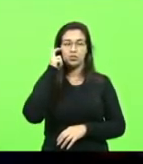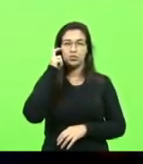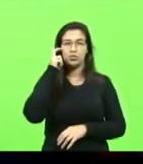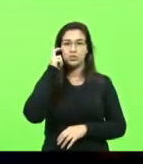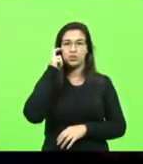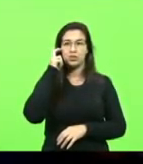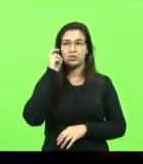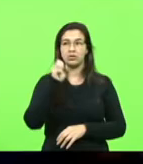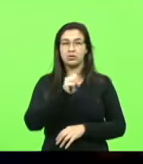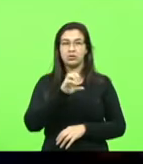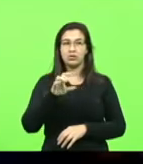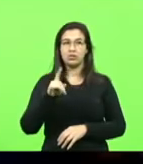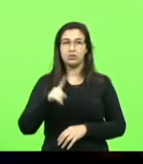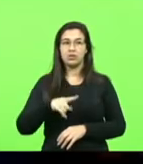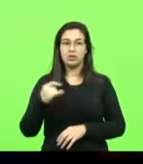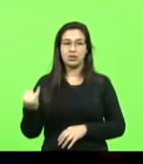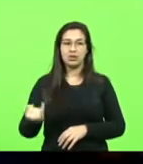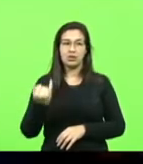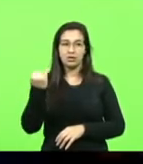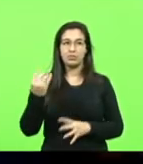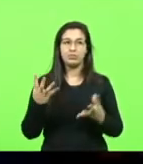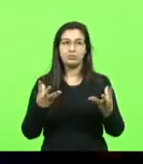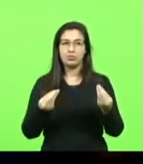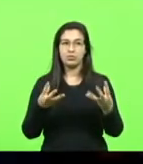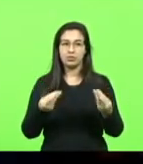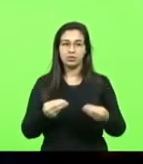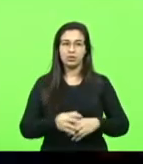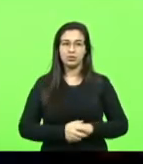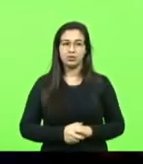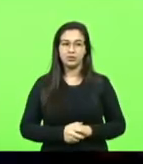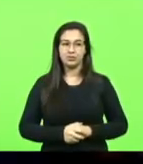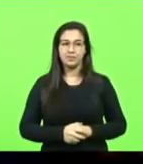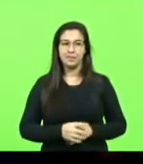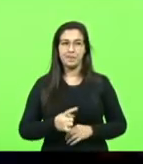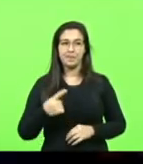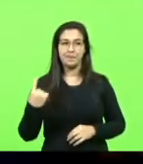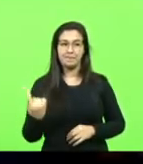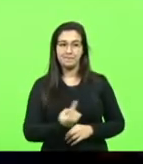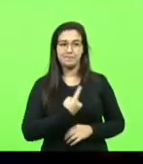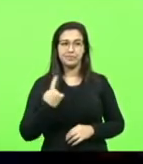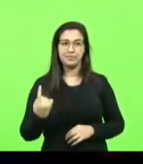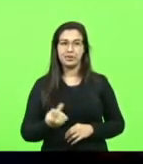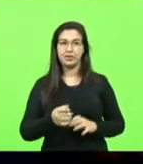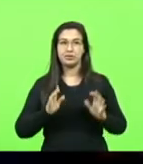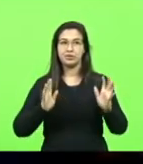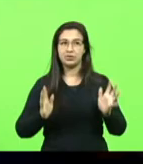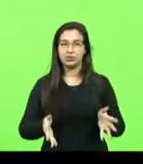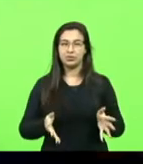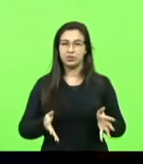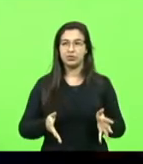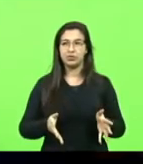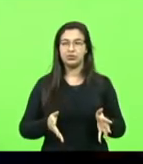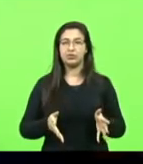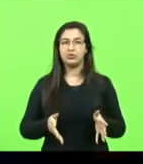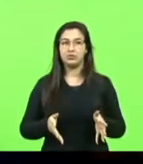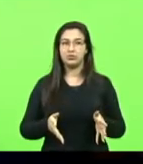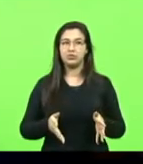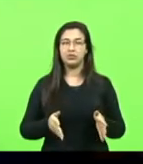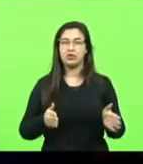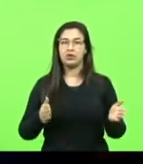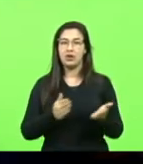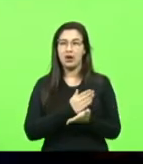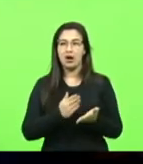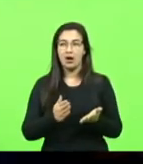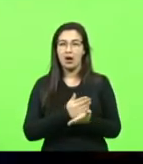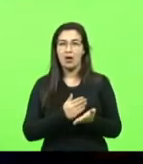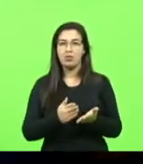extremamente importante. E a gente, de antemão, vou ler algumas coisas, alguns traços biográficos